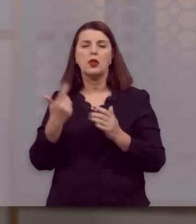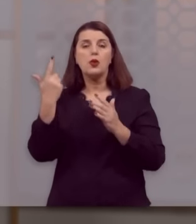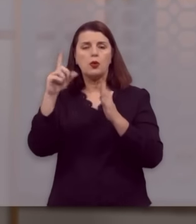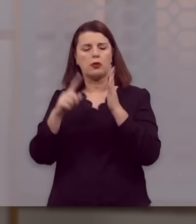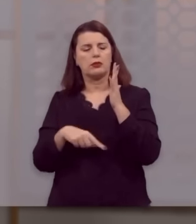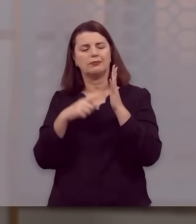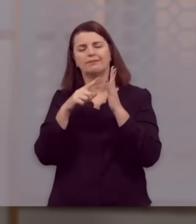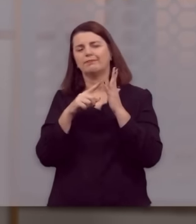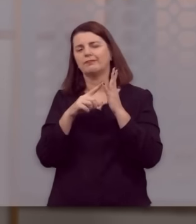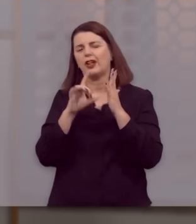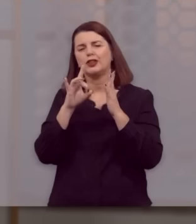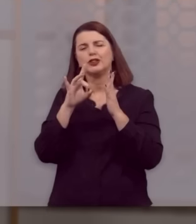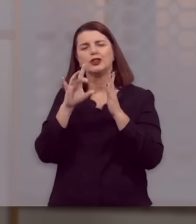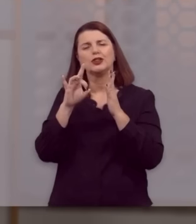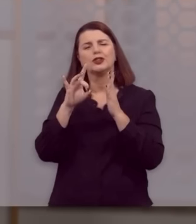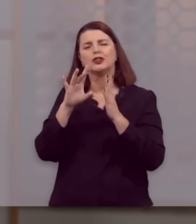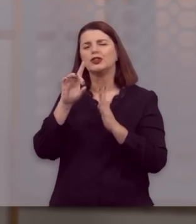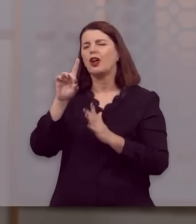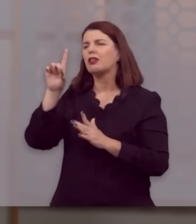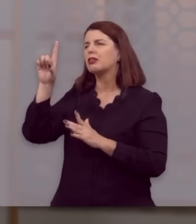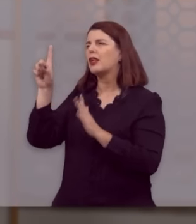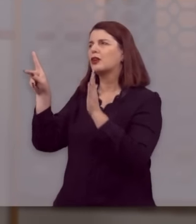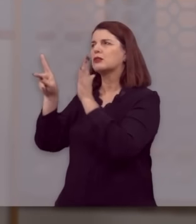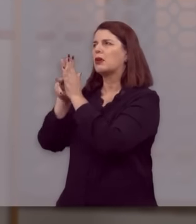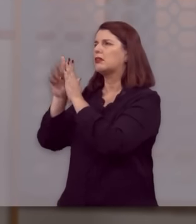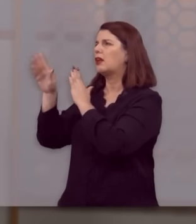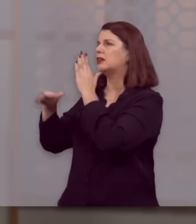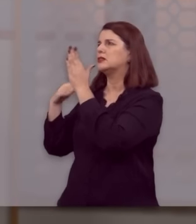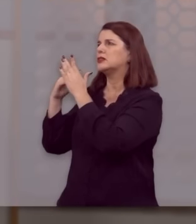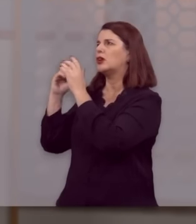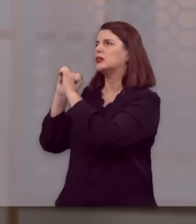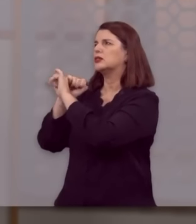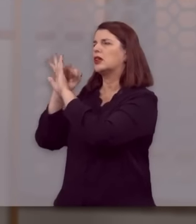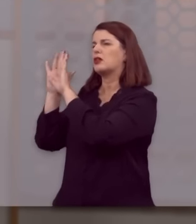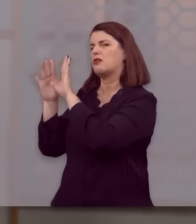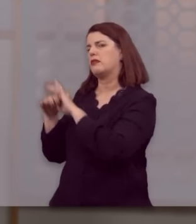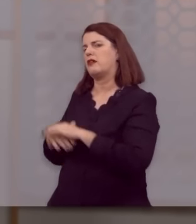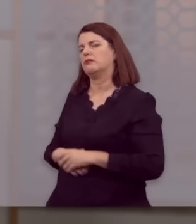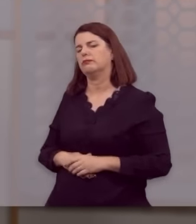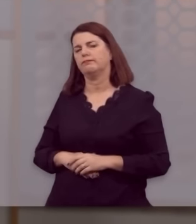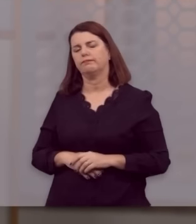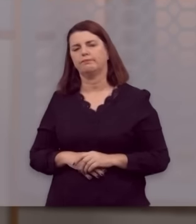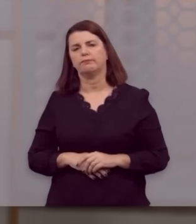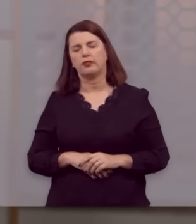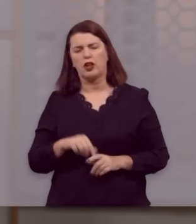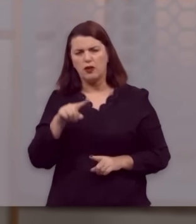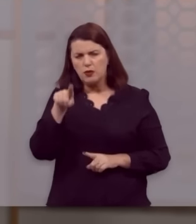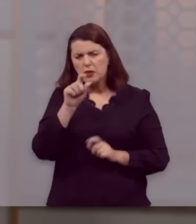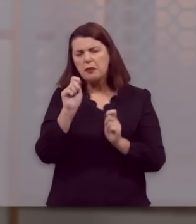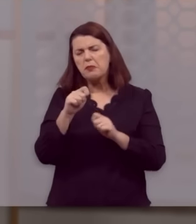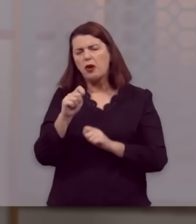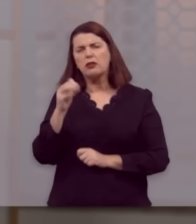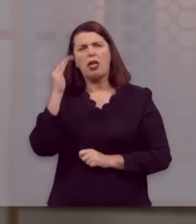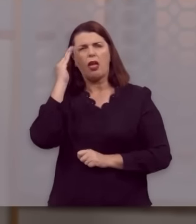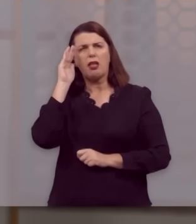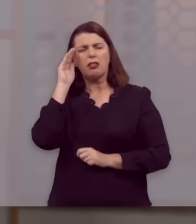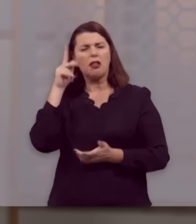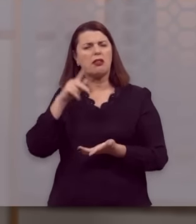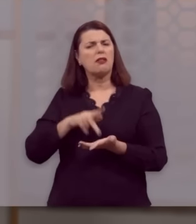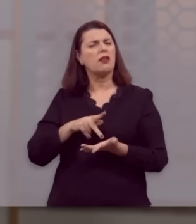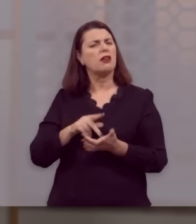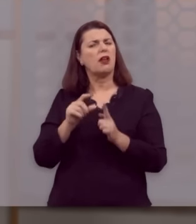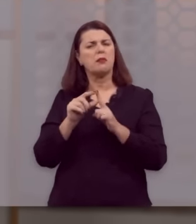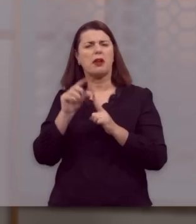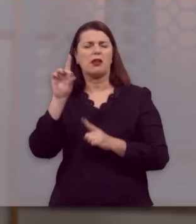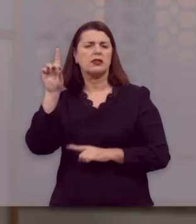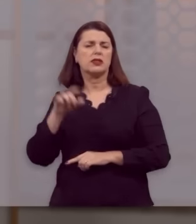E só Deus deve receber toda a glória pela nossa salvação. Que você possa acolher essas verdades que estão